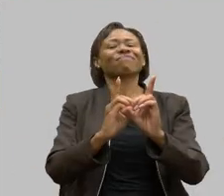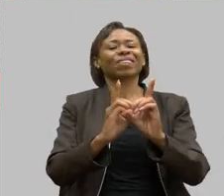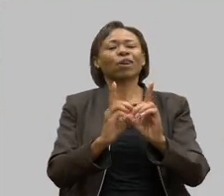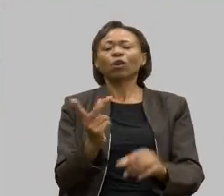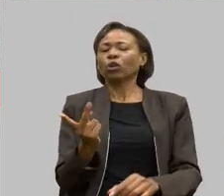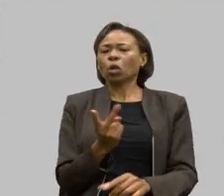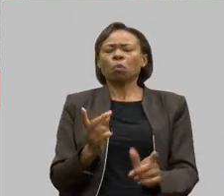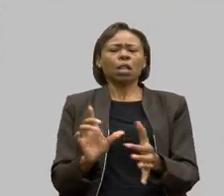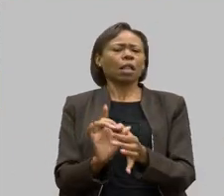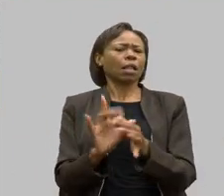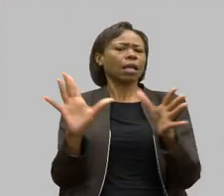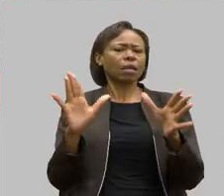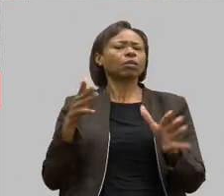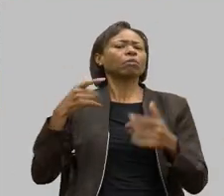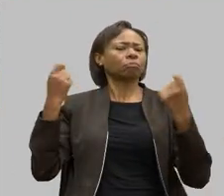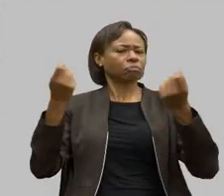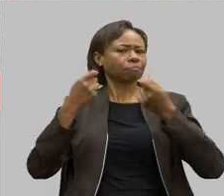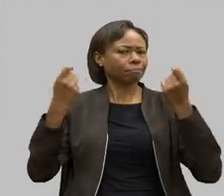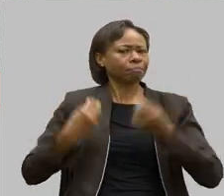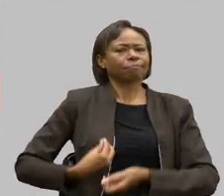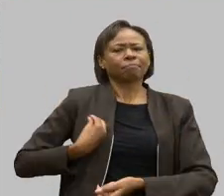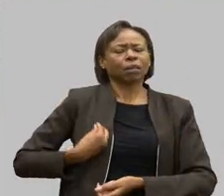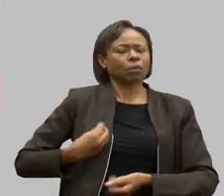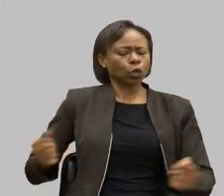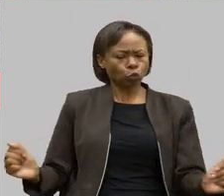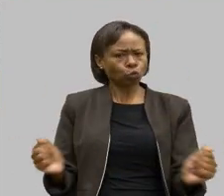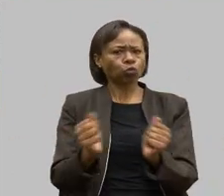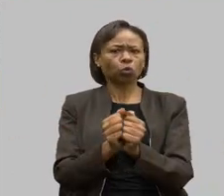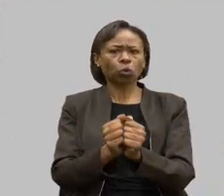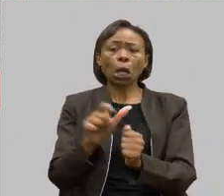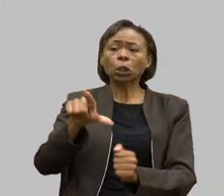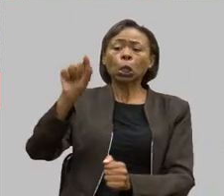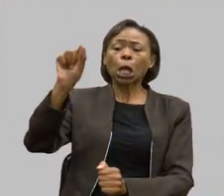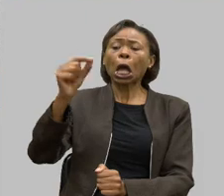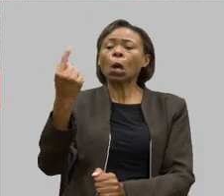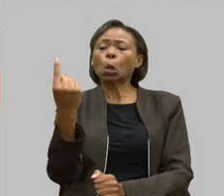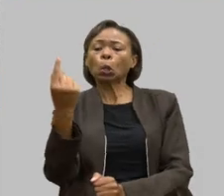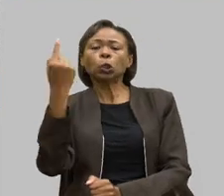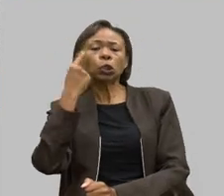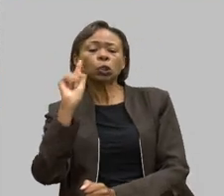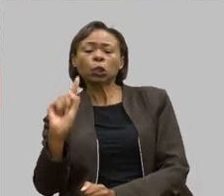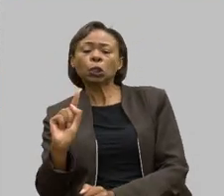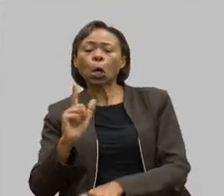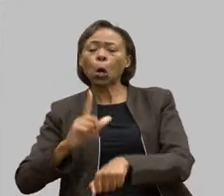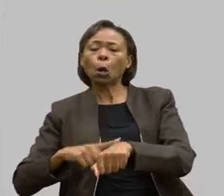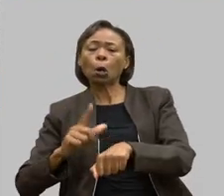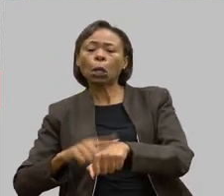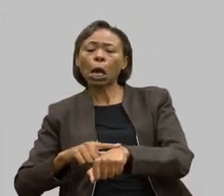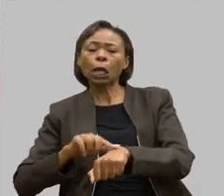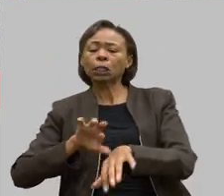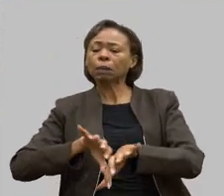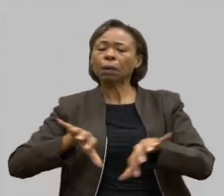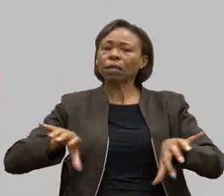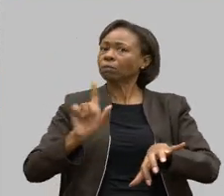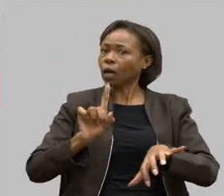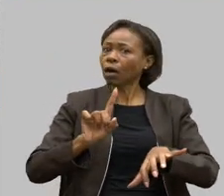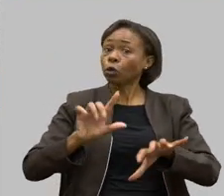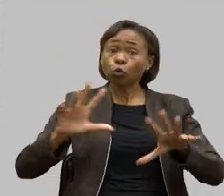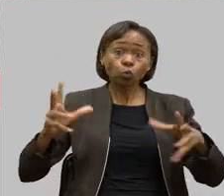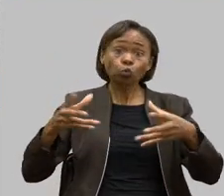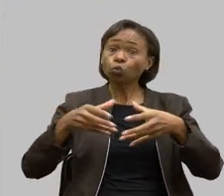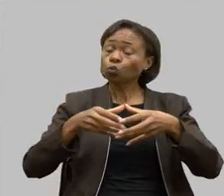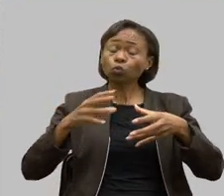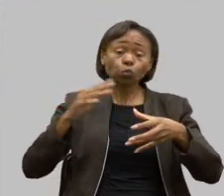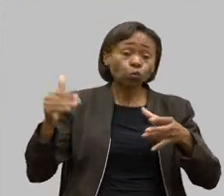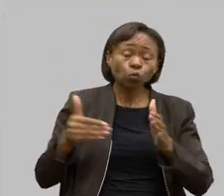artística ao mesmo tempo. Não tem que escolher um dia, um horário, uma sessão. Toda a programação é acessível. Então,